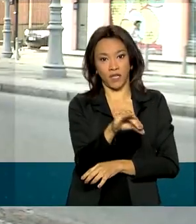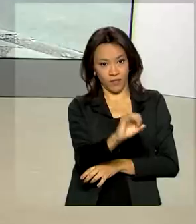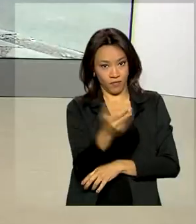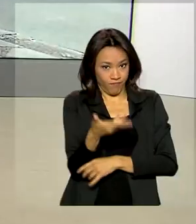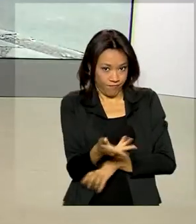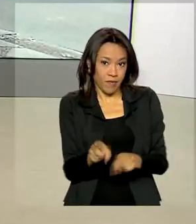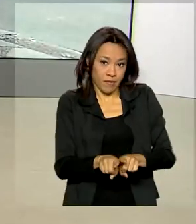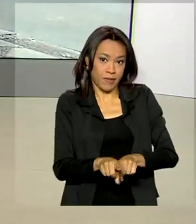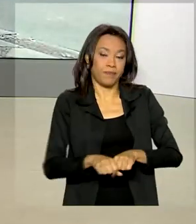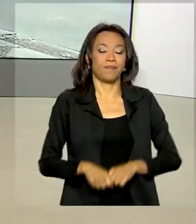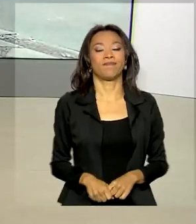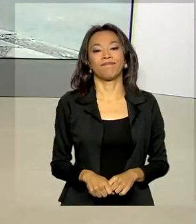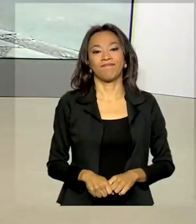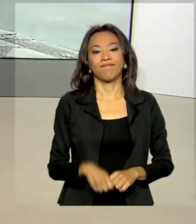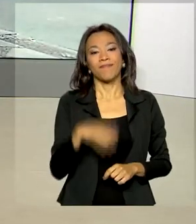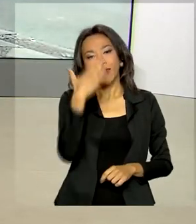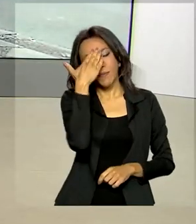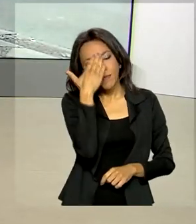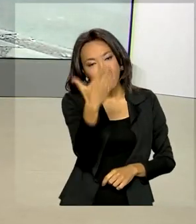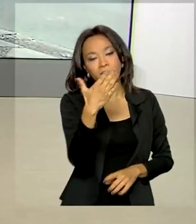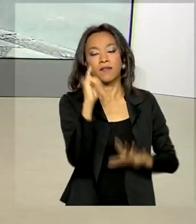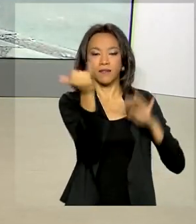você, Renata. Tá certo, Tiago. Muito obrigada pelas suas informações.